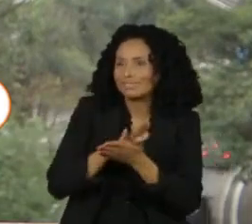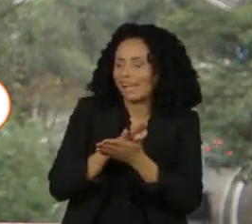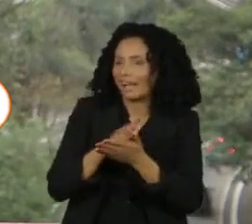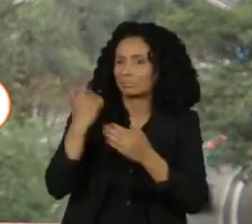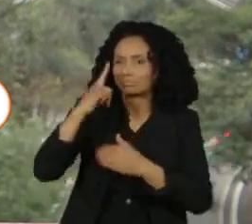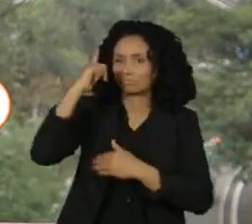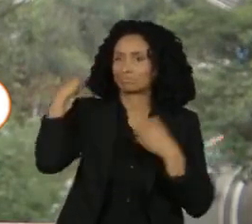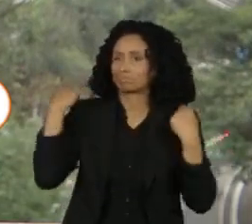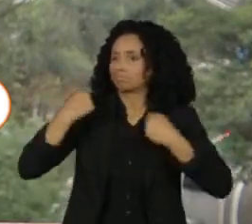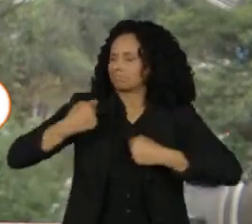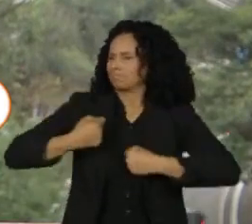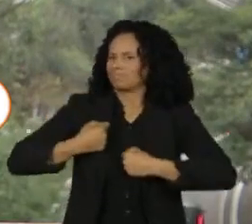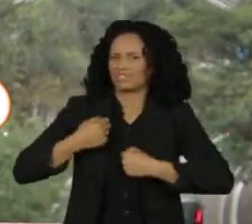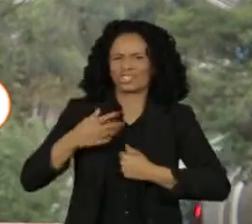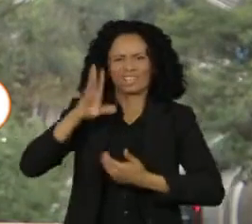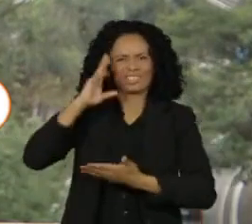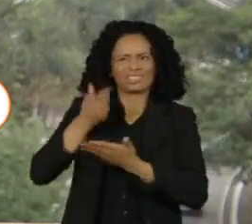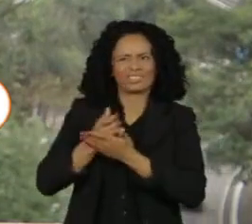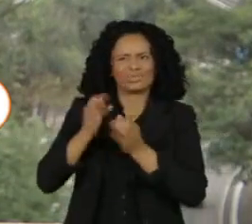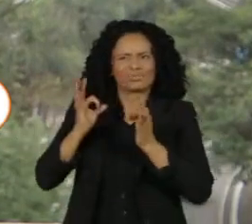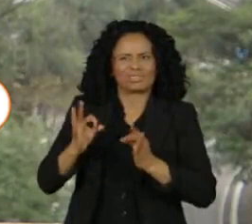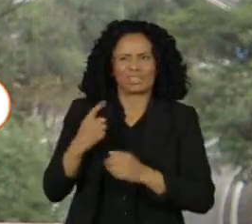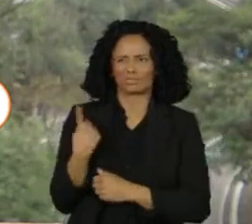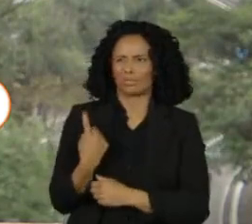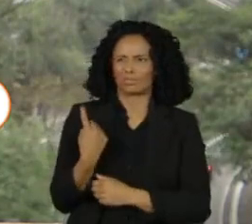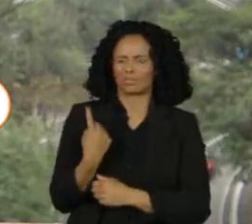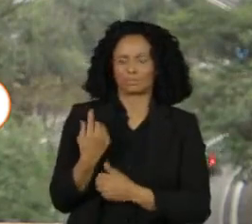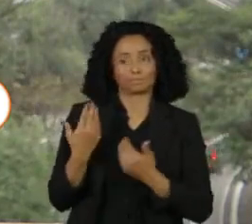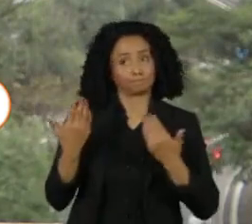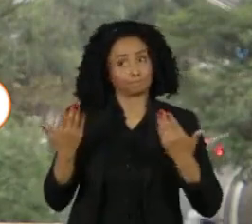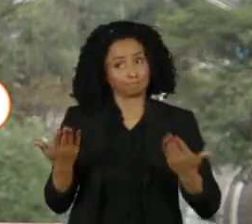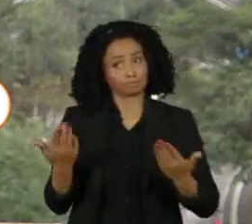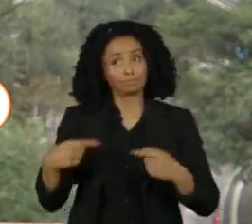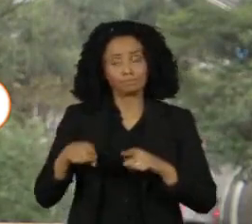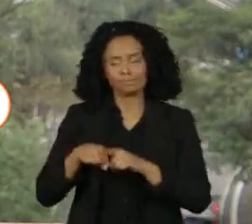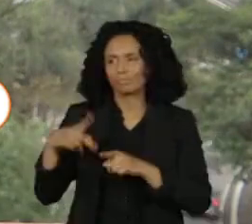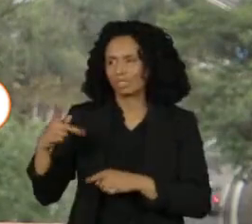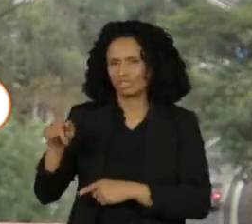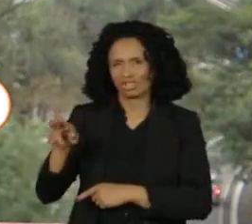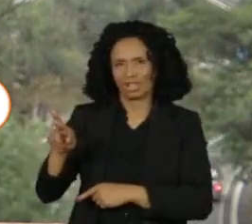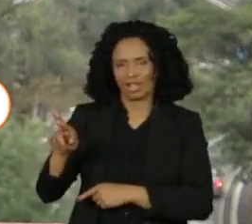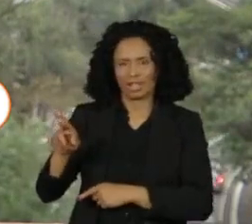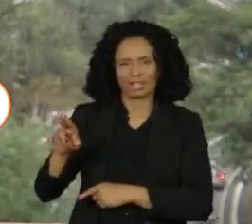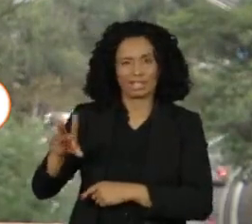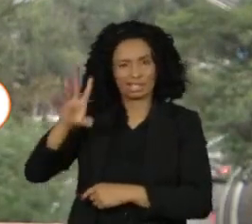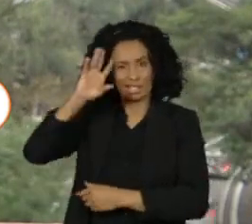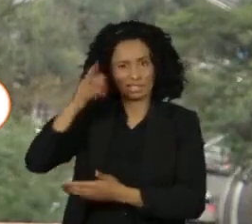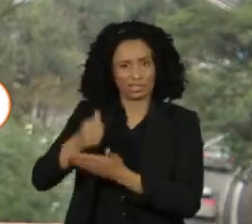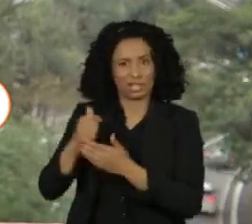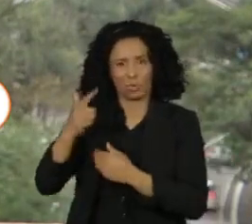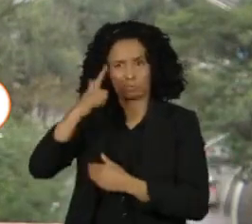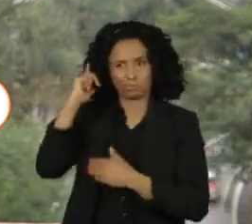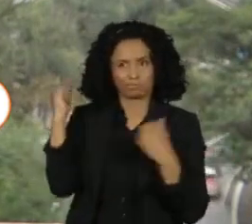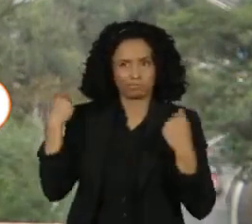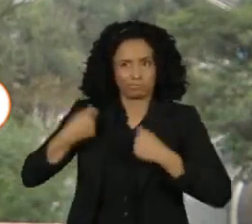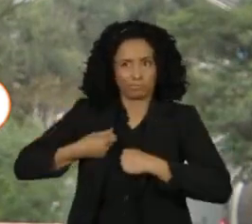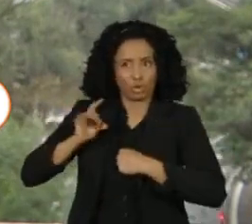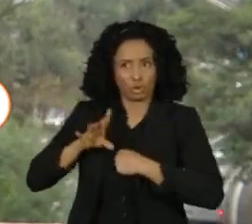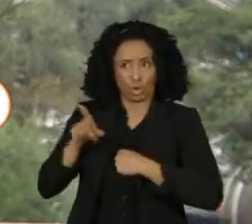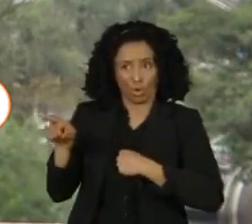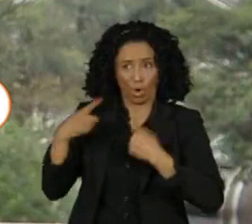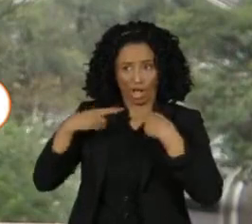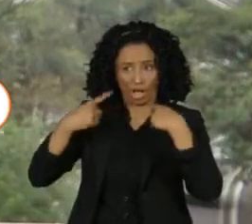Mas, olha, não é só a PGR que vem tecendo críticas à decisão do ministro Alexandre de Moraes, não. De acordo com o jornal Folha de São Paulo,